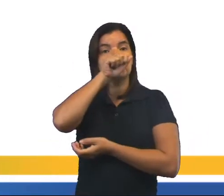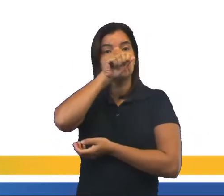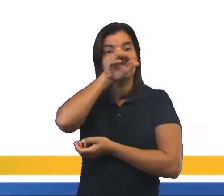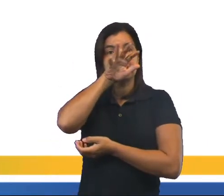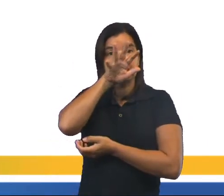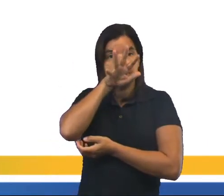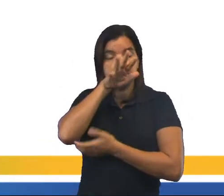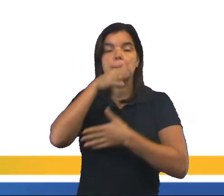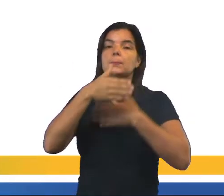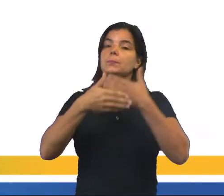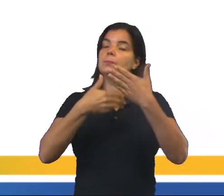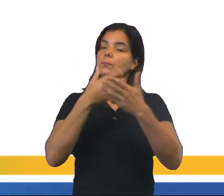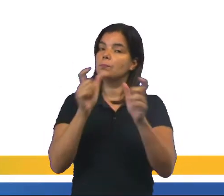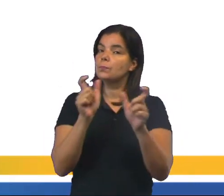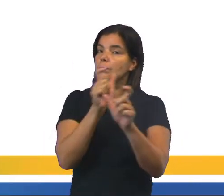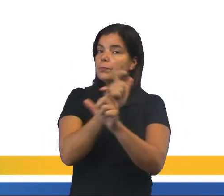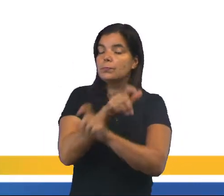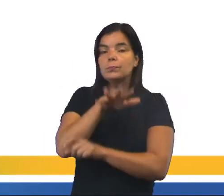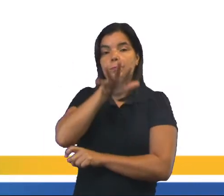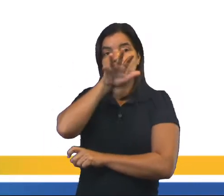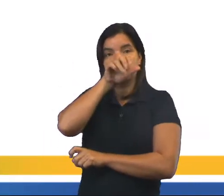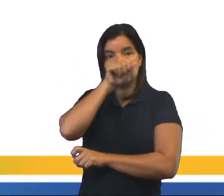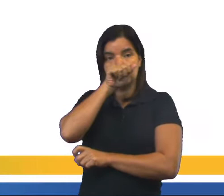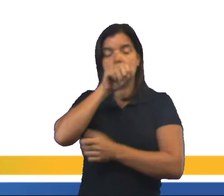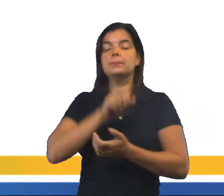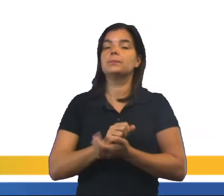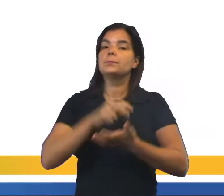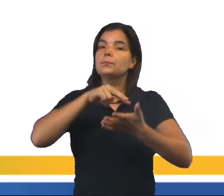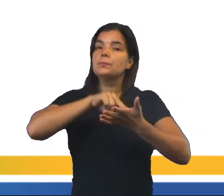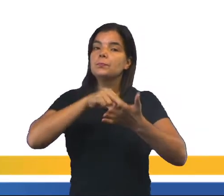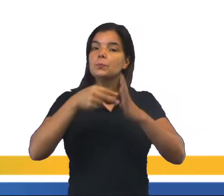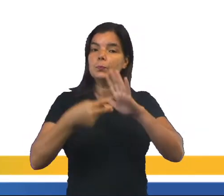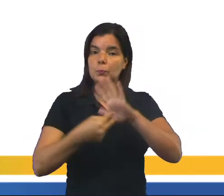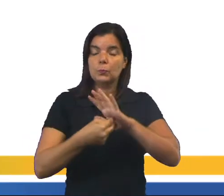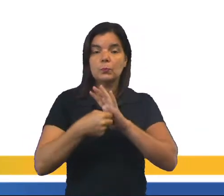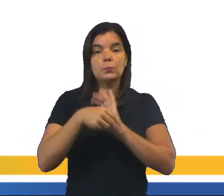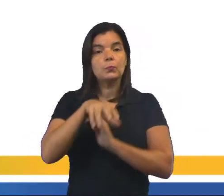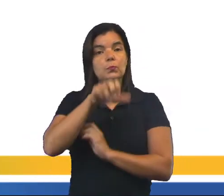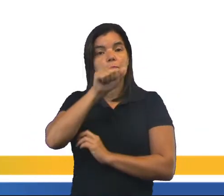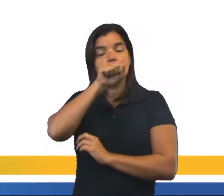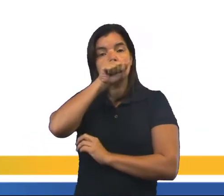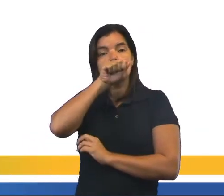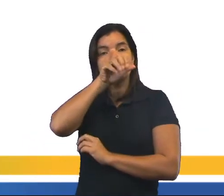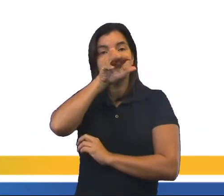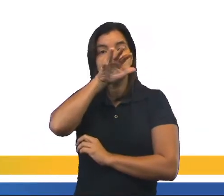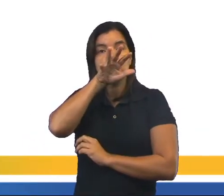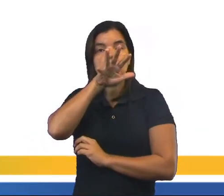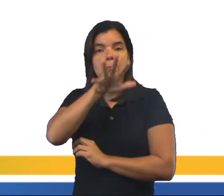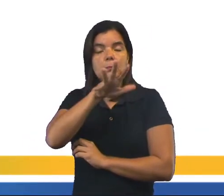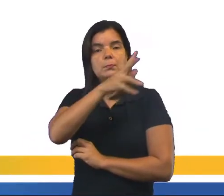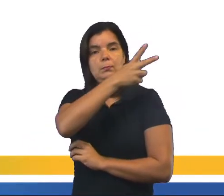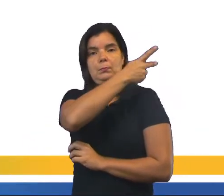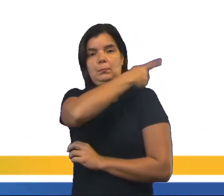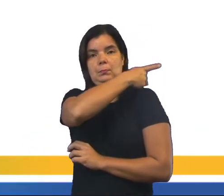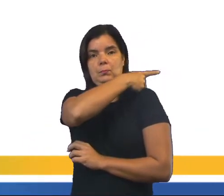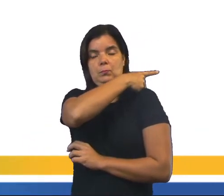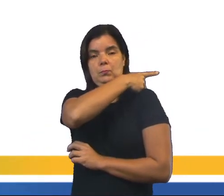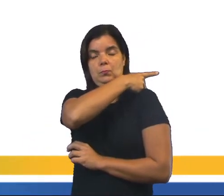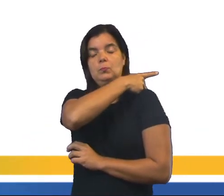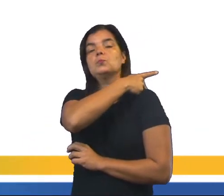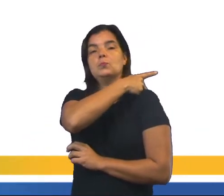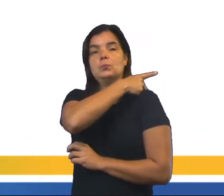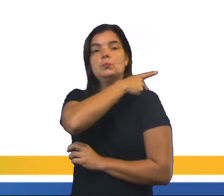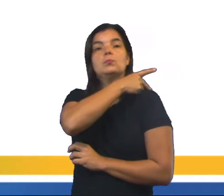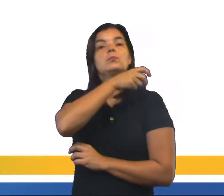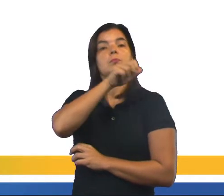o processo contrário da inspiração. Isto é, o ar é eliminado dos pulmões. Esse ar é